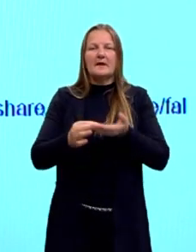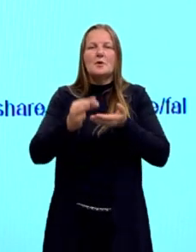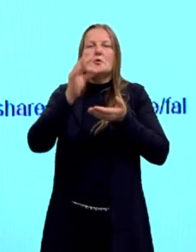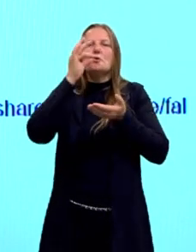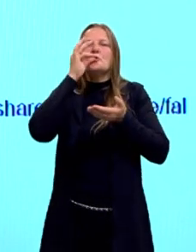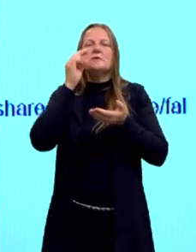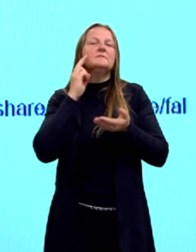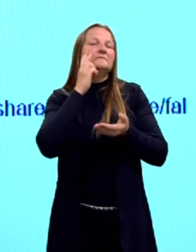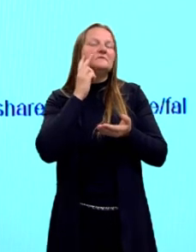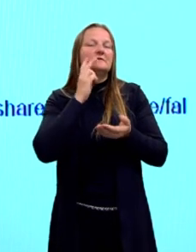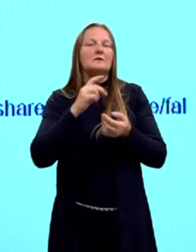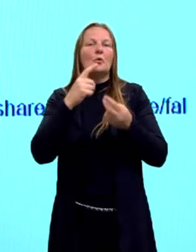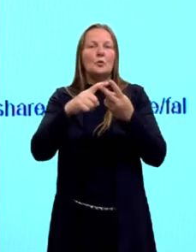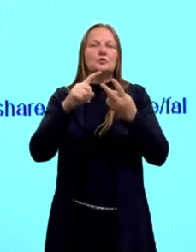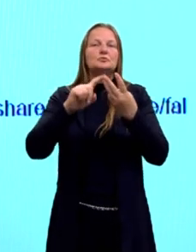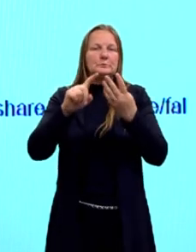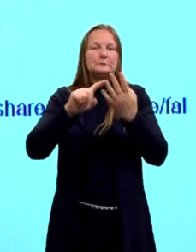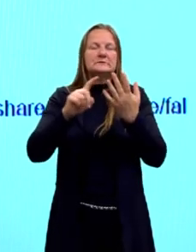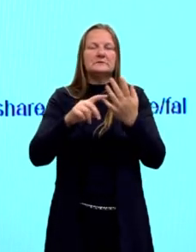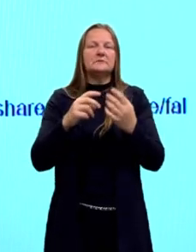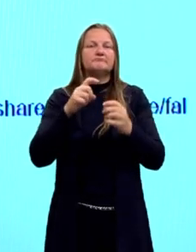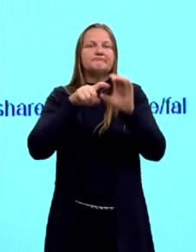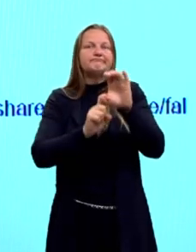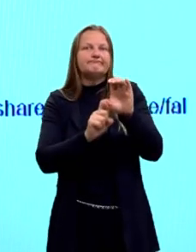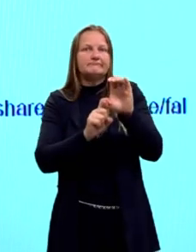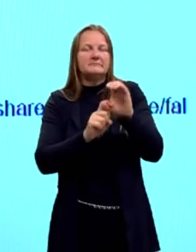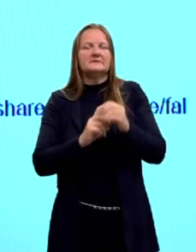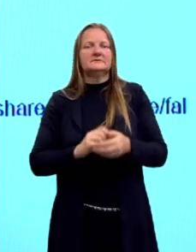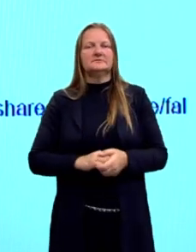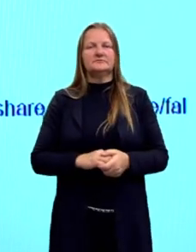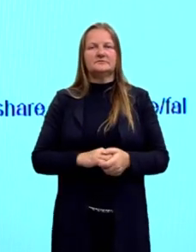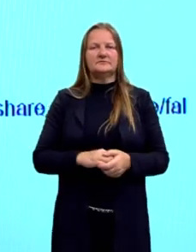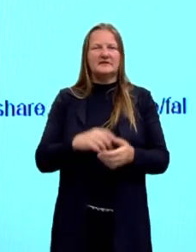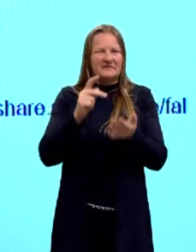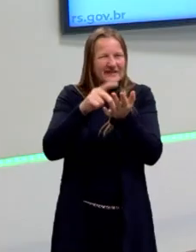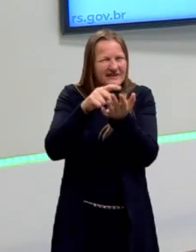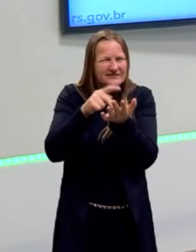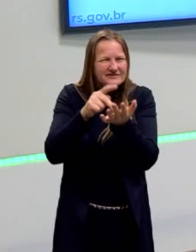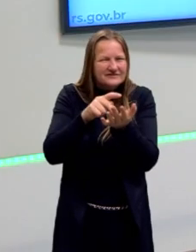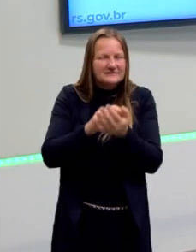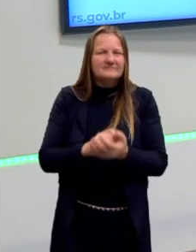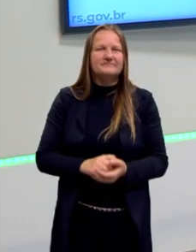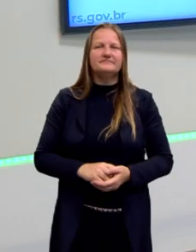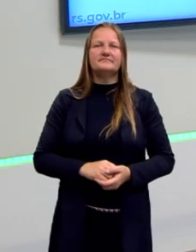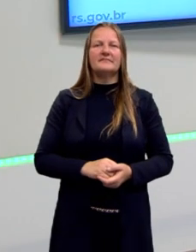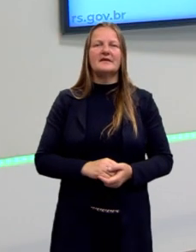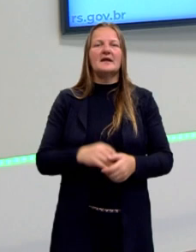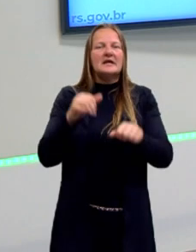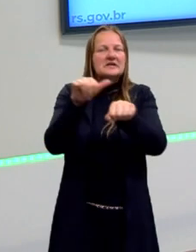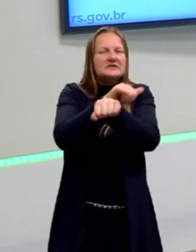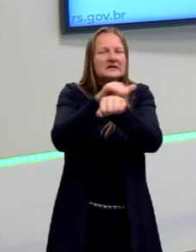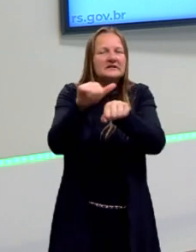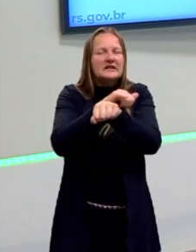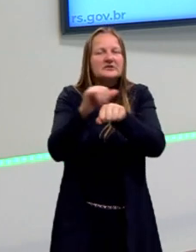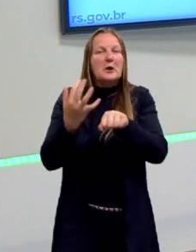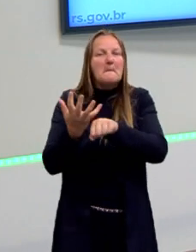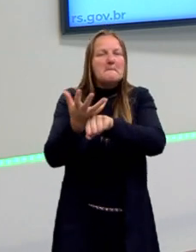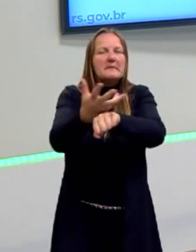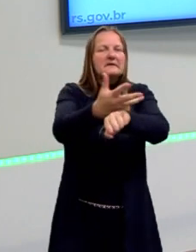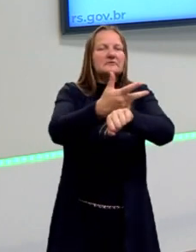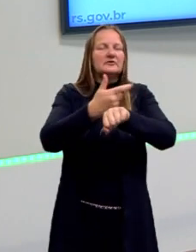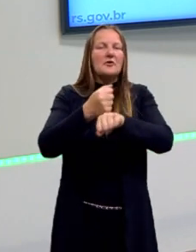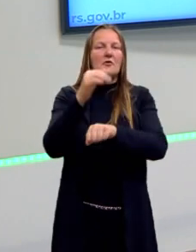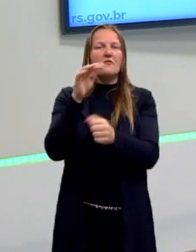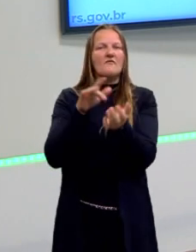ela parece ser verdadeira. Às vezes nos dá a impressão, nos assusta. Então, dessa forma que as falácias agem.